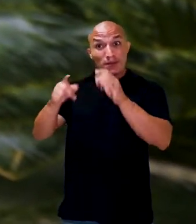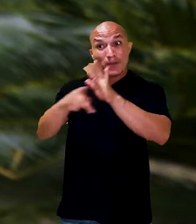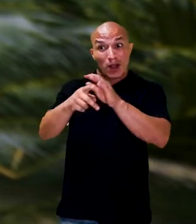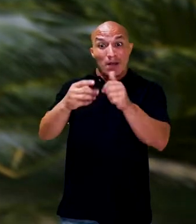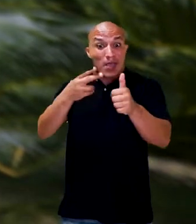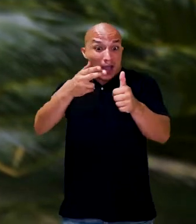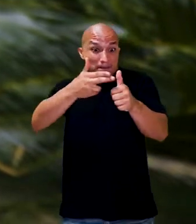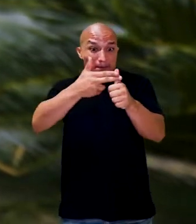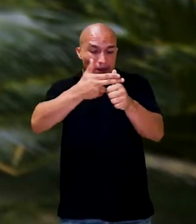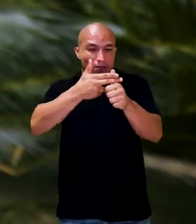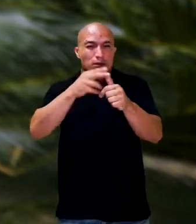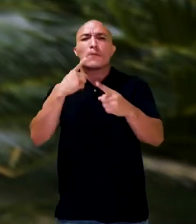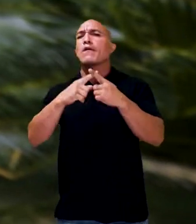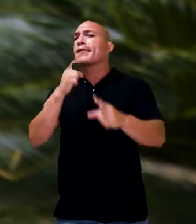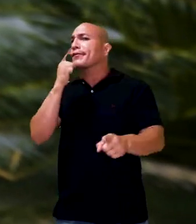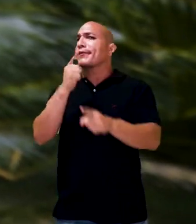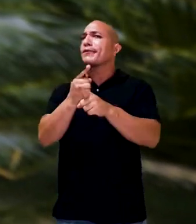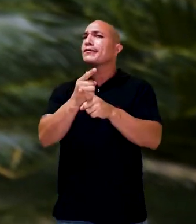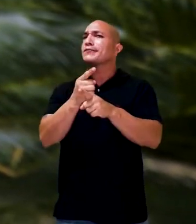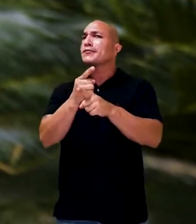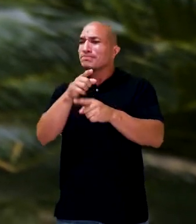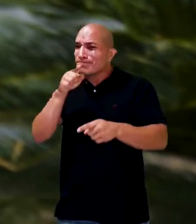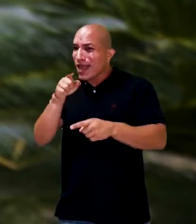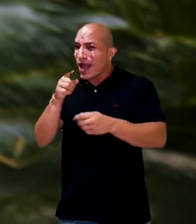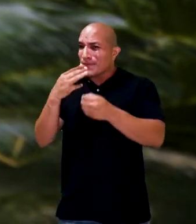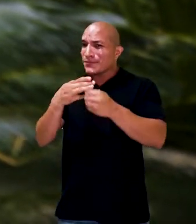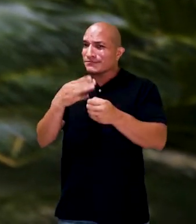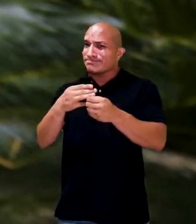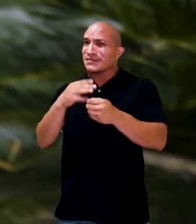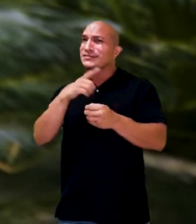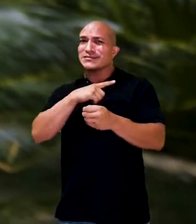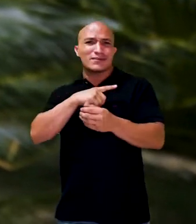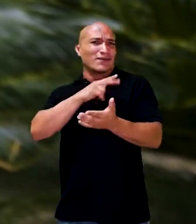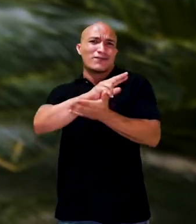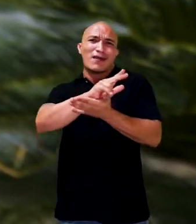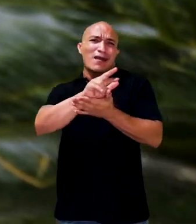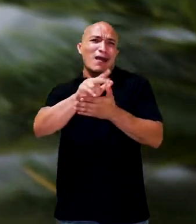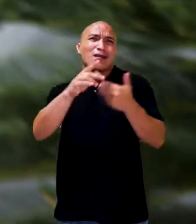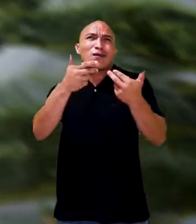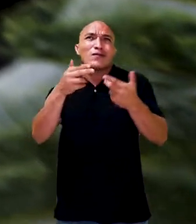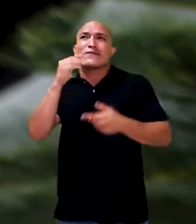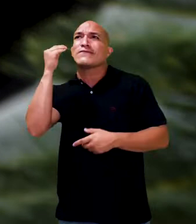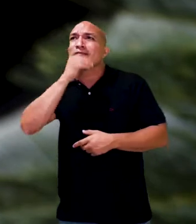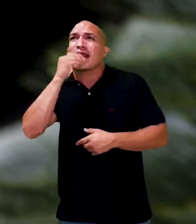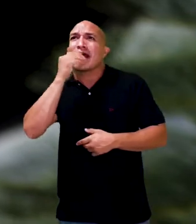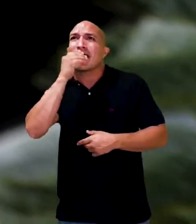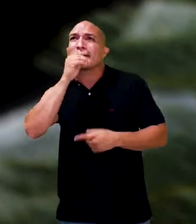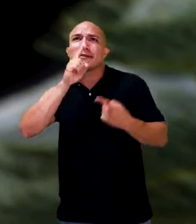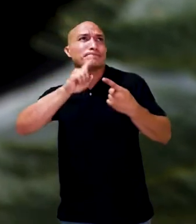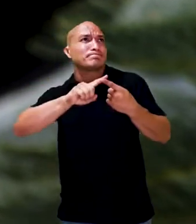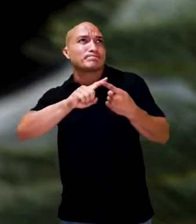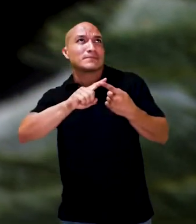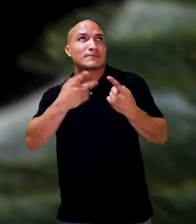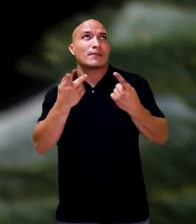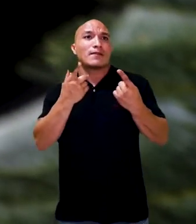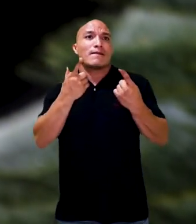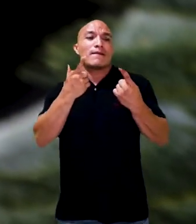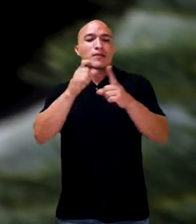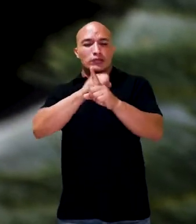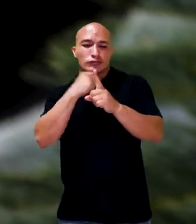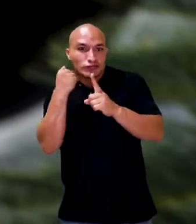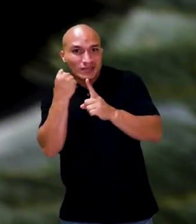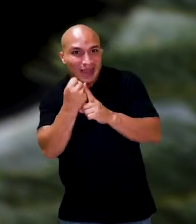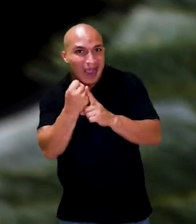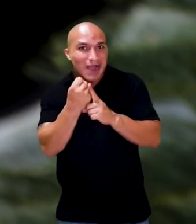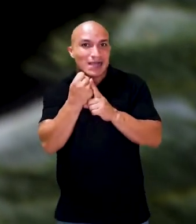no município de Primeira Cruz porque identificamos que o município apresentava uma série de fragilidades no que diz